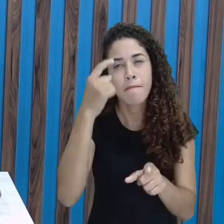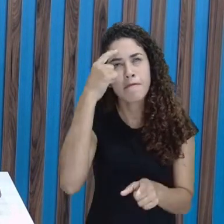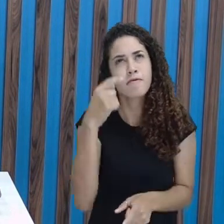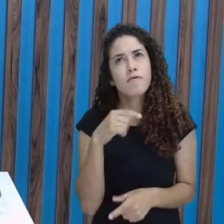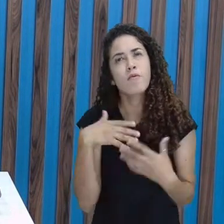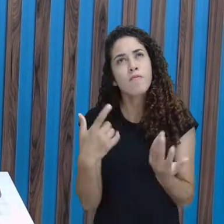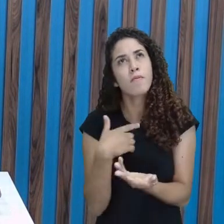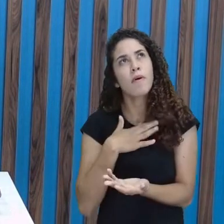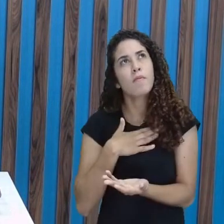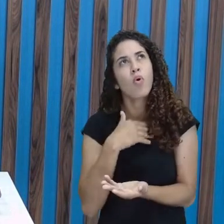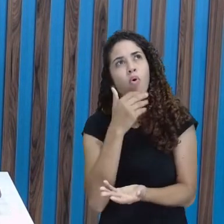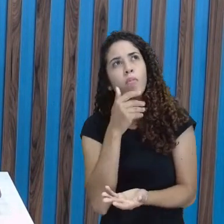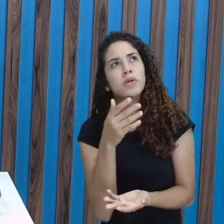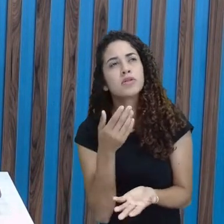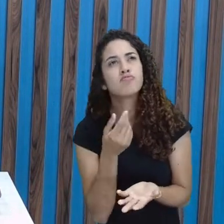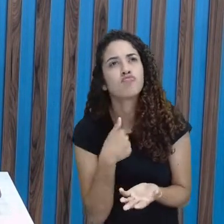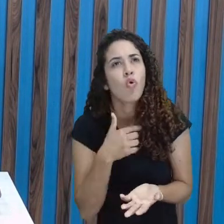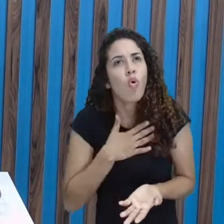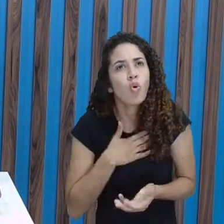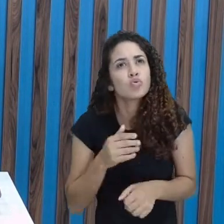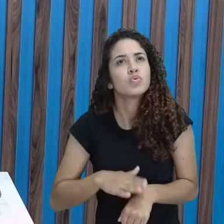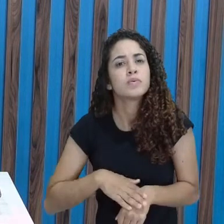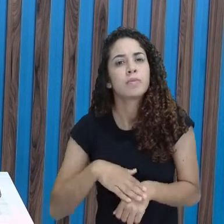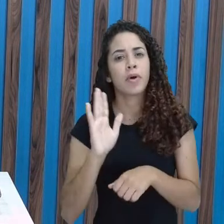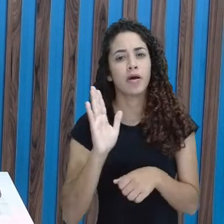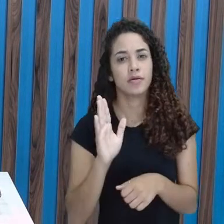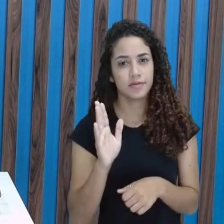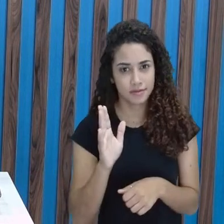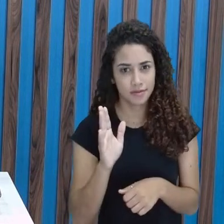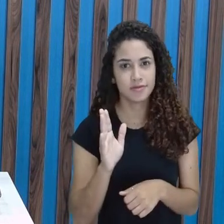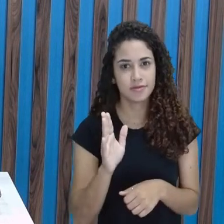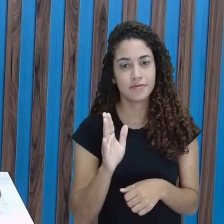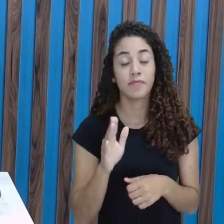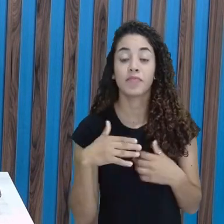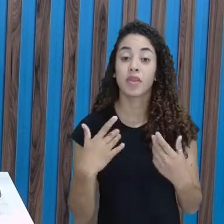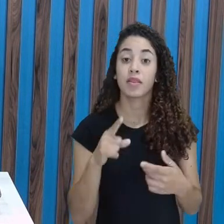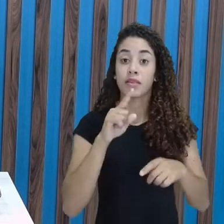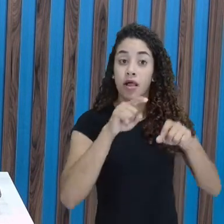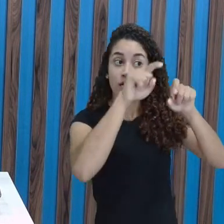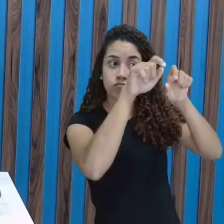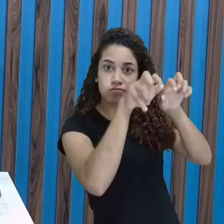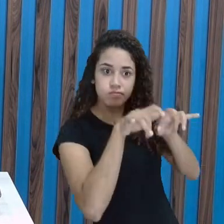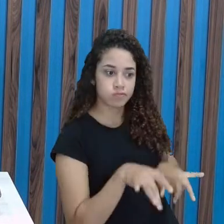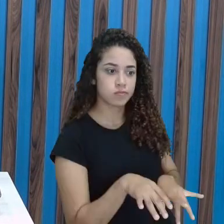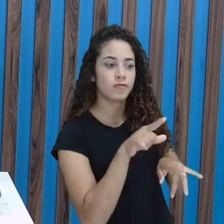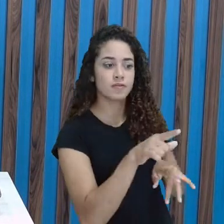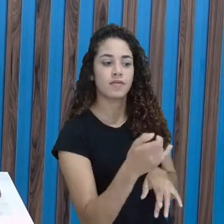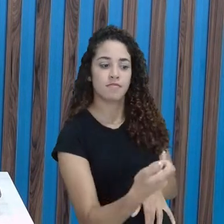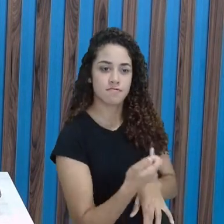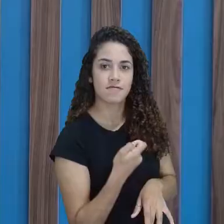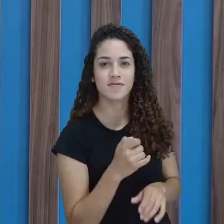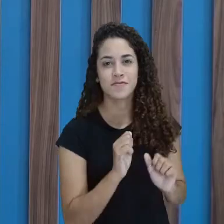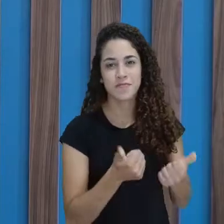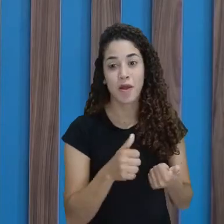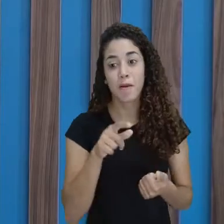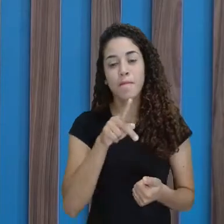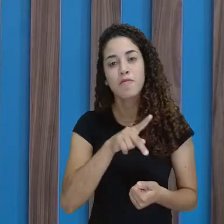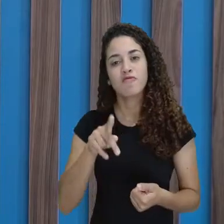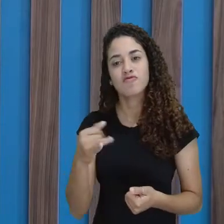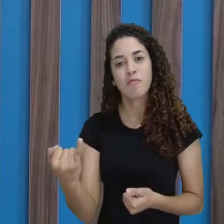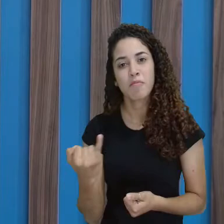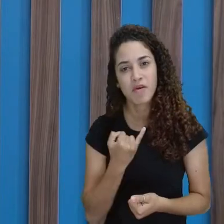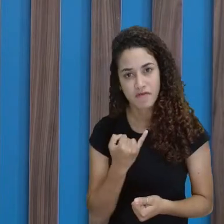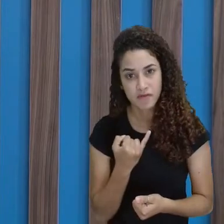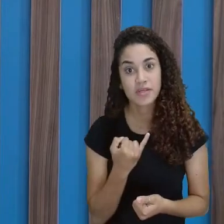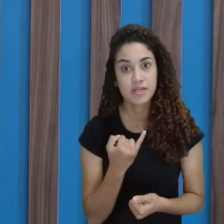preferida e fale para mim lá no chat que a professora Kátia me conta, tá bom, professora Kátia? Sim, já estou aguardando